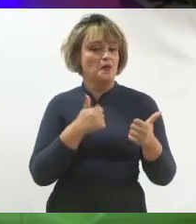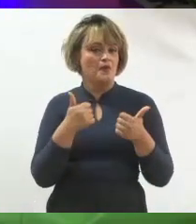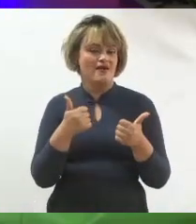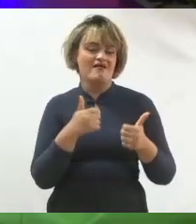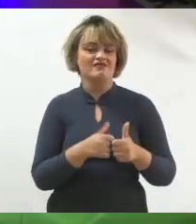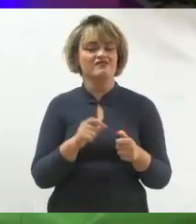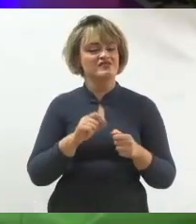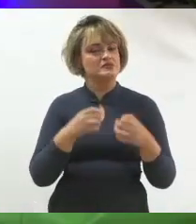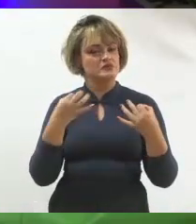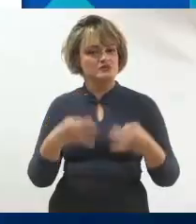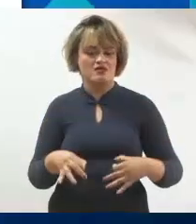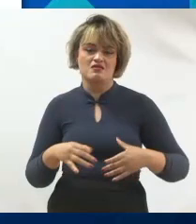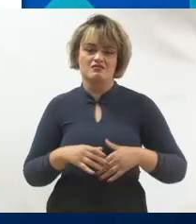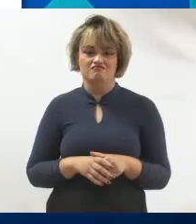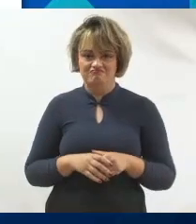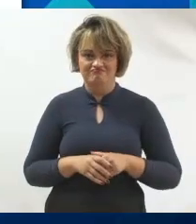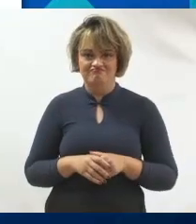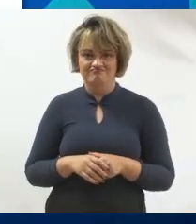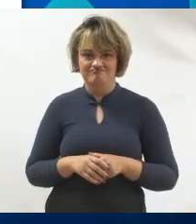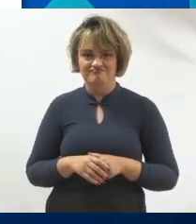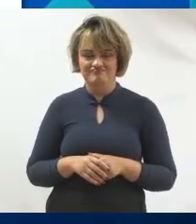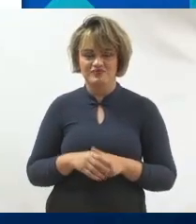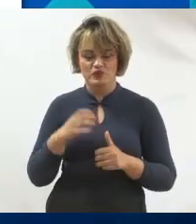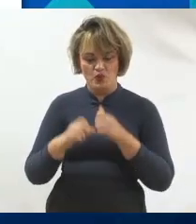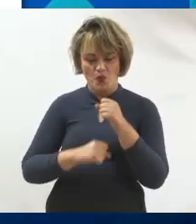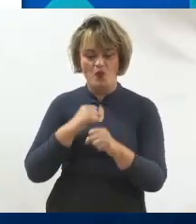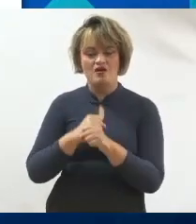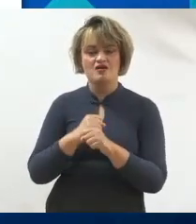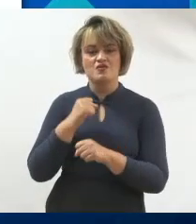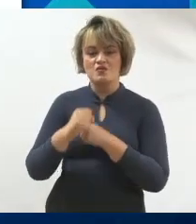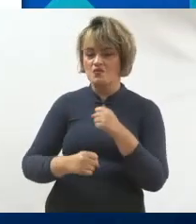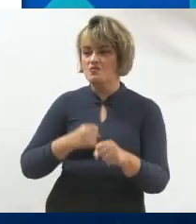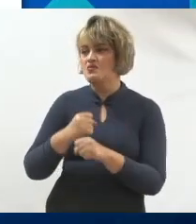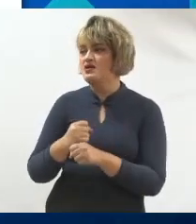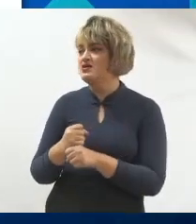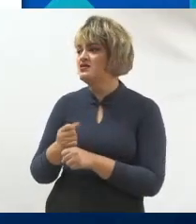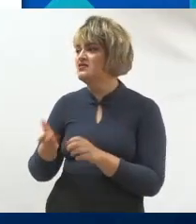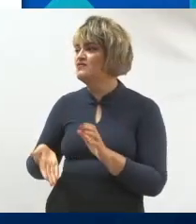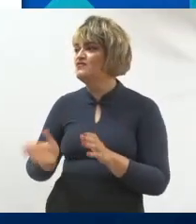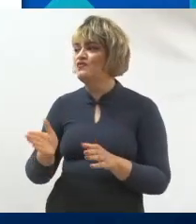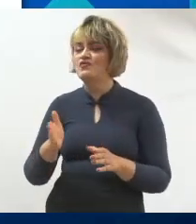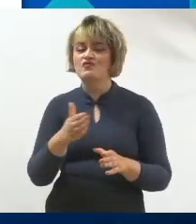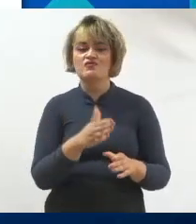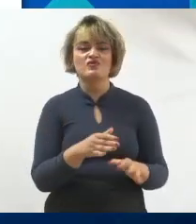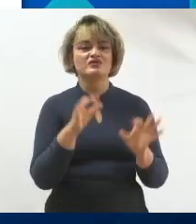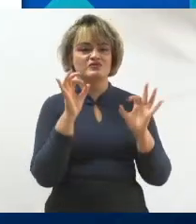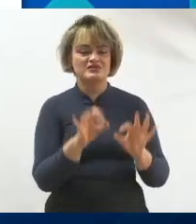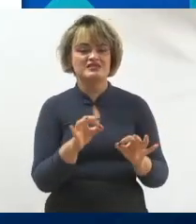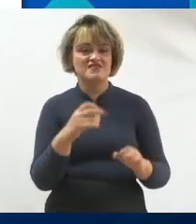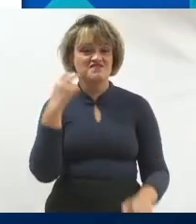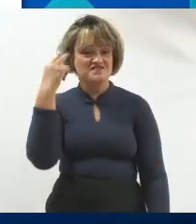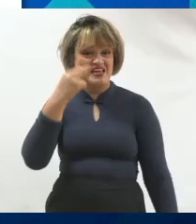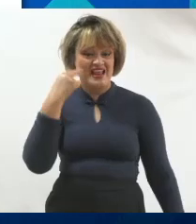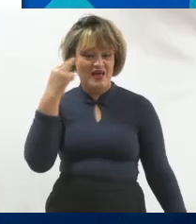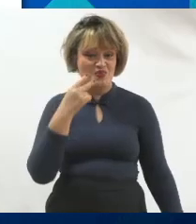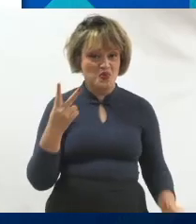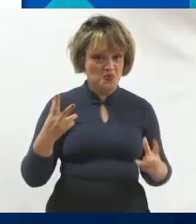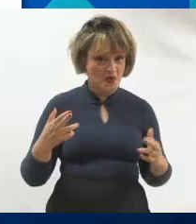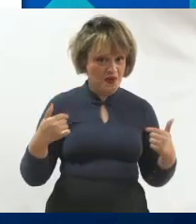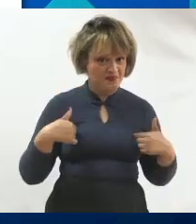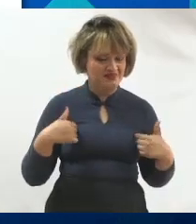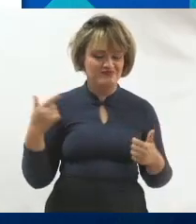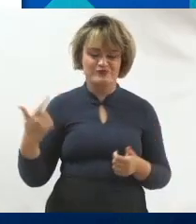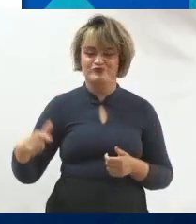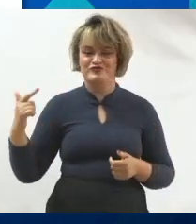fazendo certinho aqui. Em todos esses anos, eu andei por essas calçadas e posso garantir que nenhum vereador deve ter feito esse caminho.